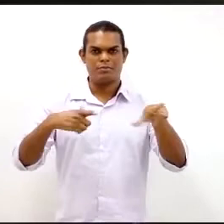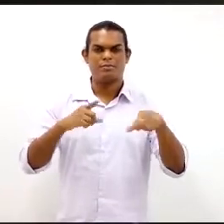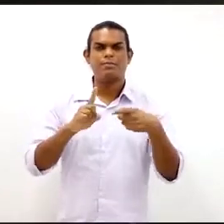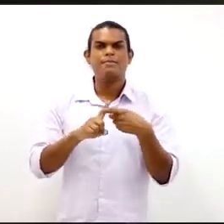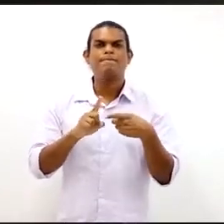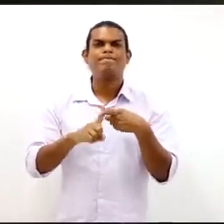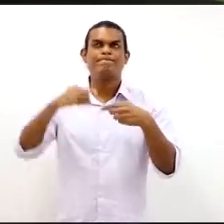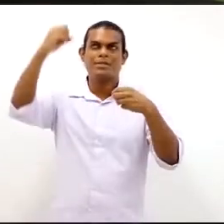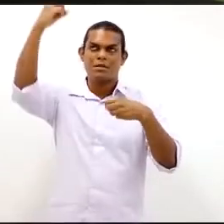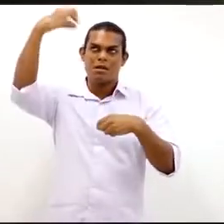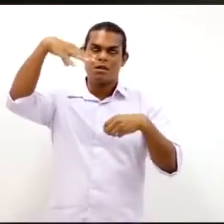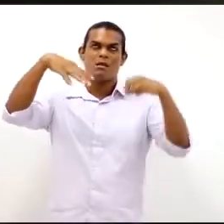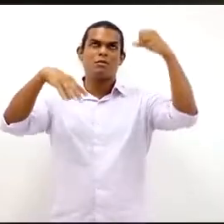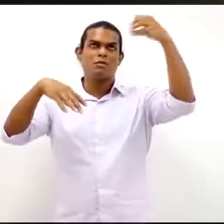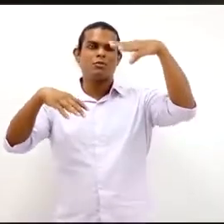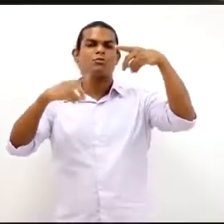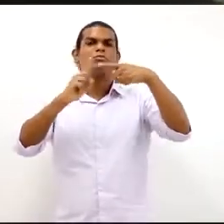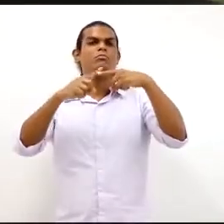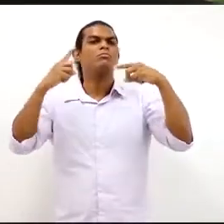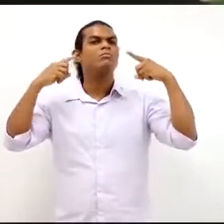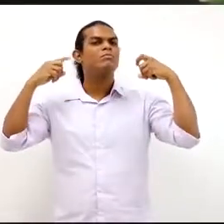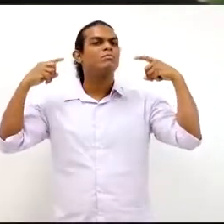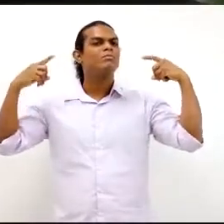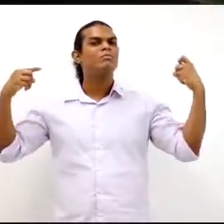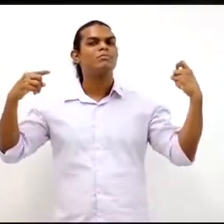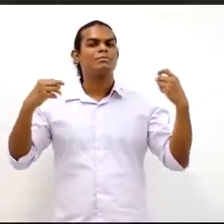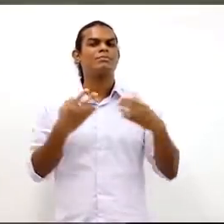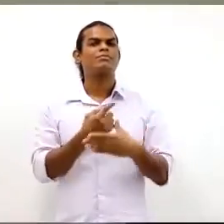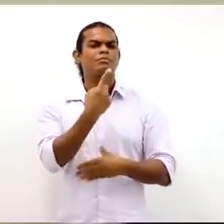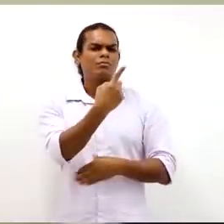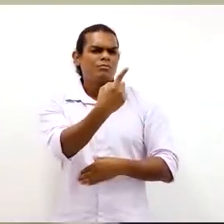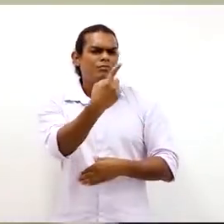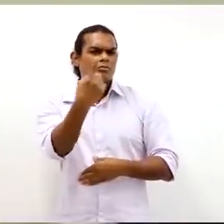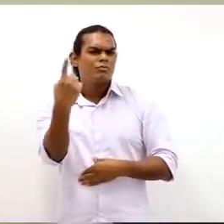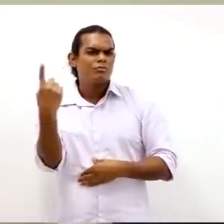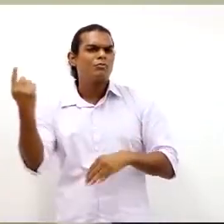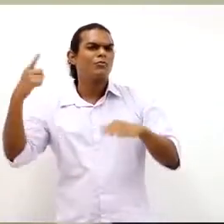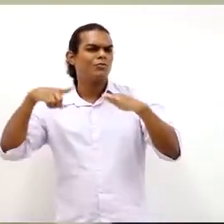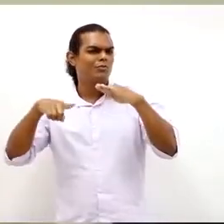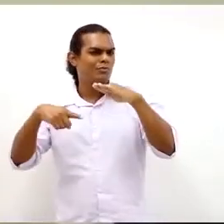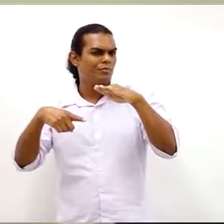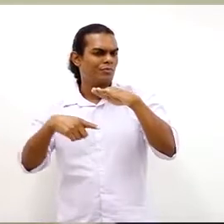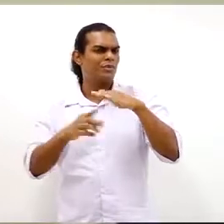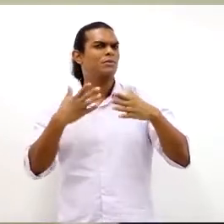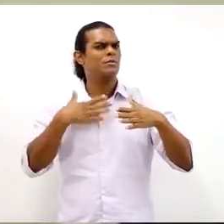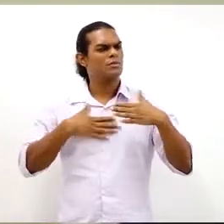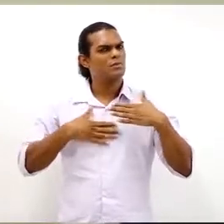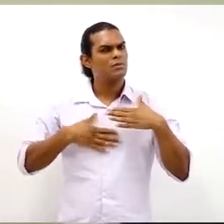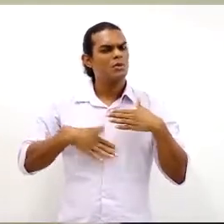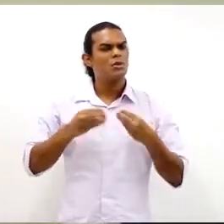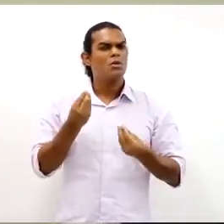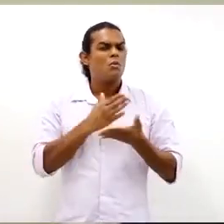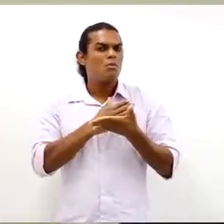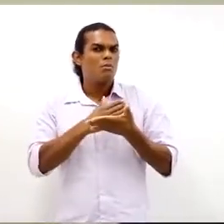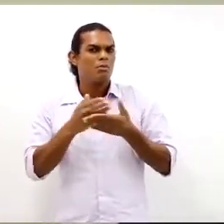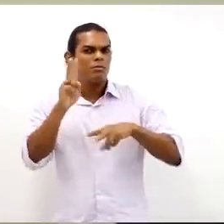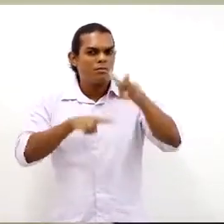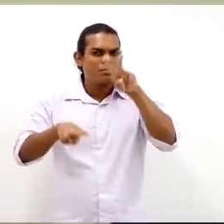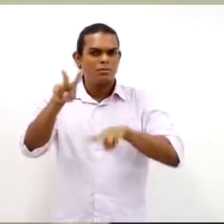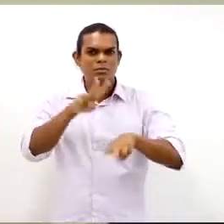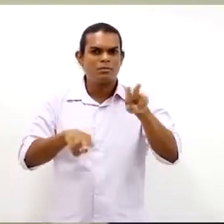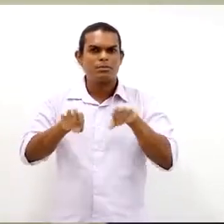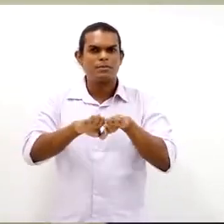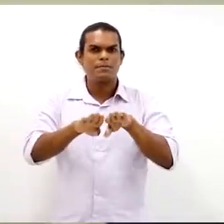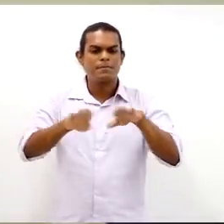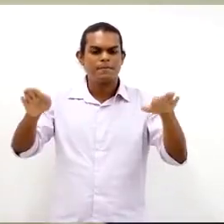de luminosidade e ruído. Vamos ver ponto a ponto. Vamos começar analisando os mobiliários e sua conformação no